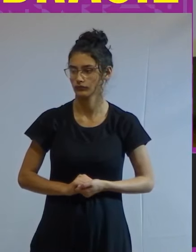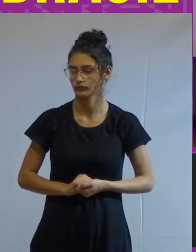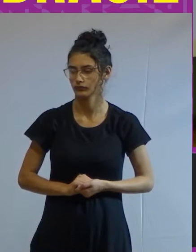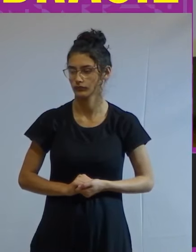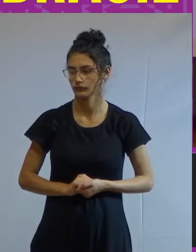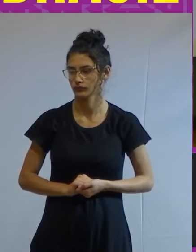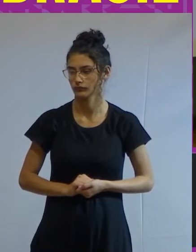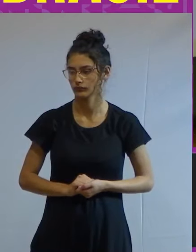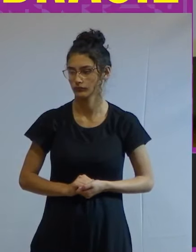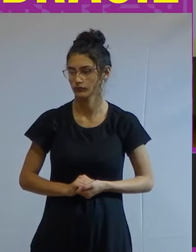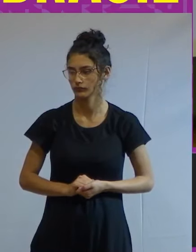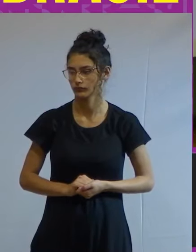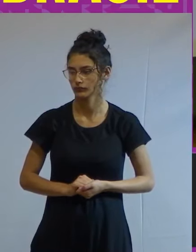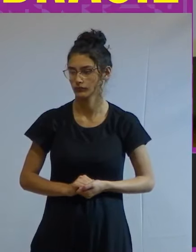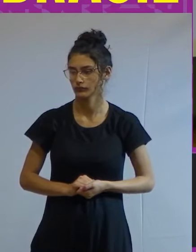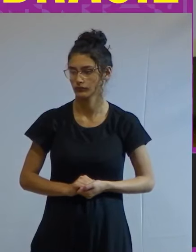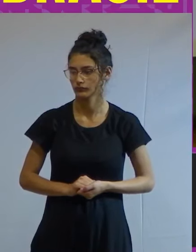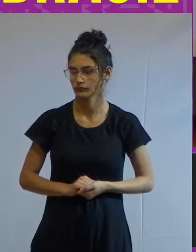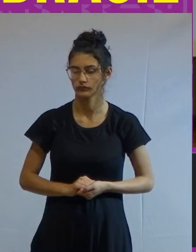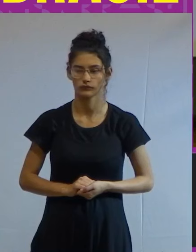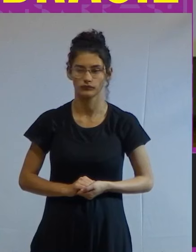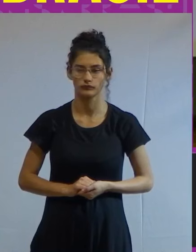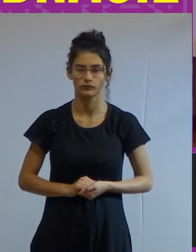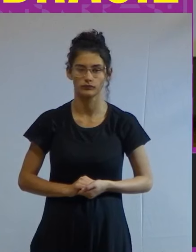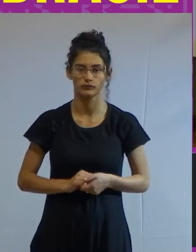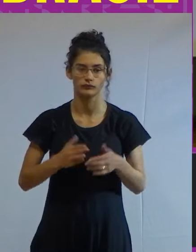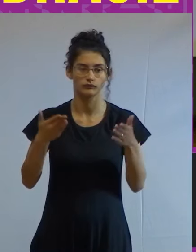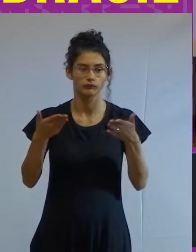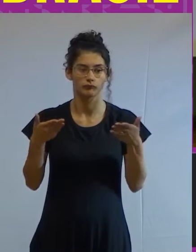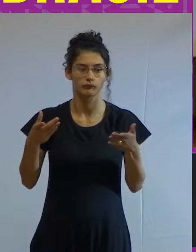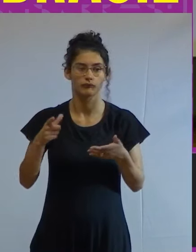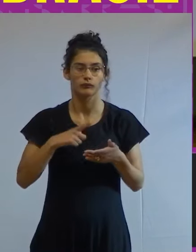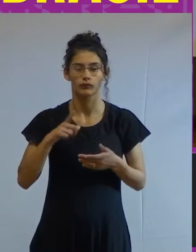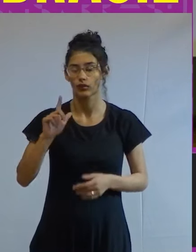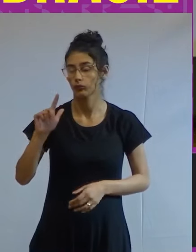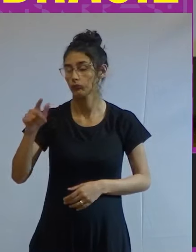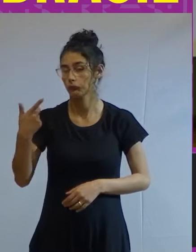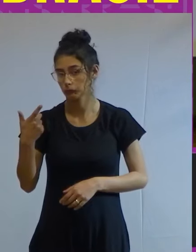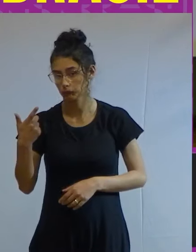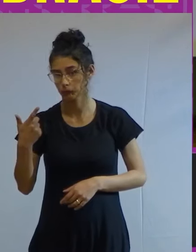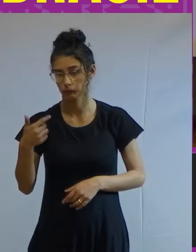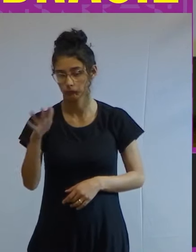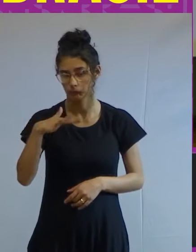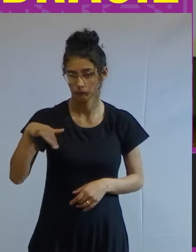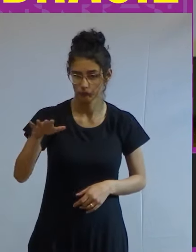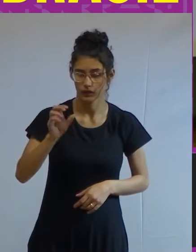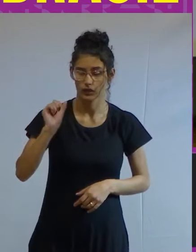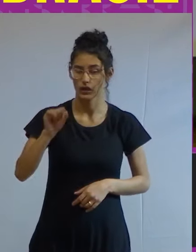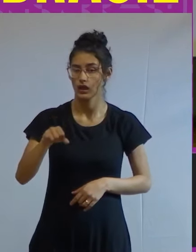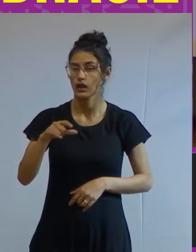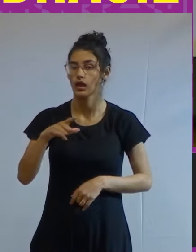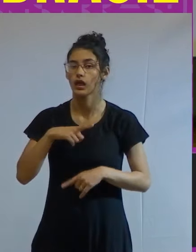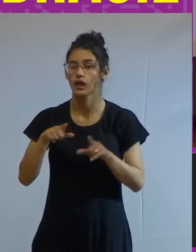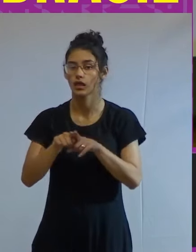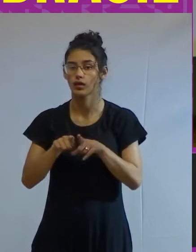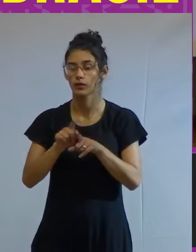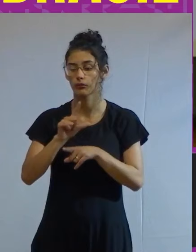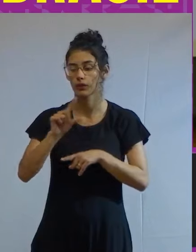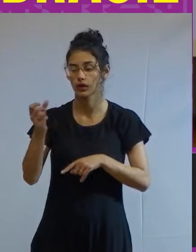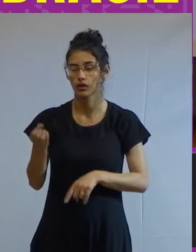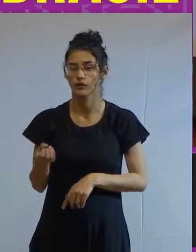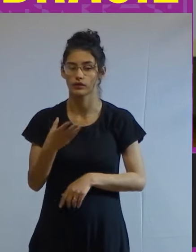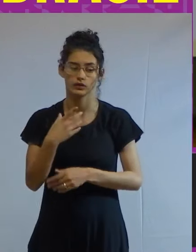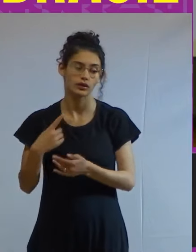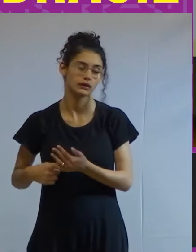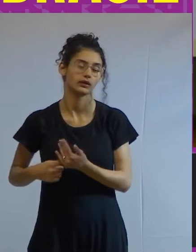exatamente agora não tem outra saída a não ser a saída da inovação e da